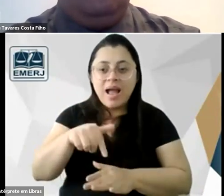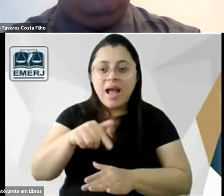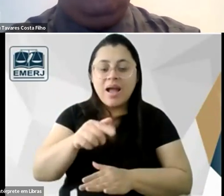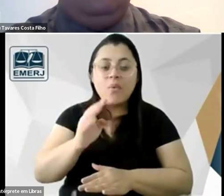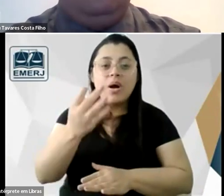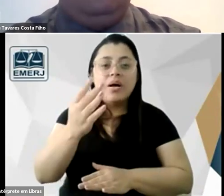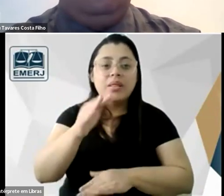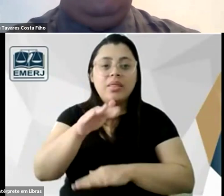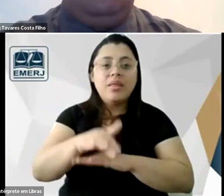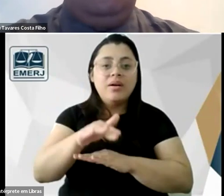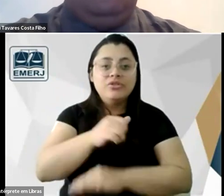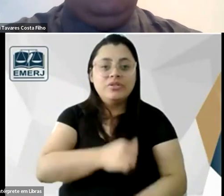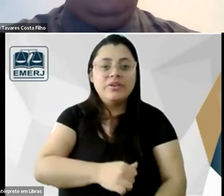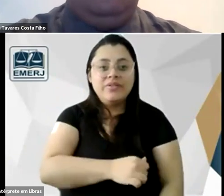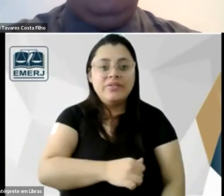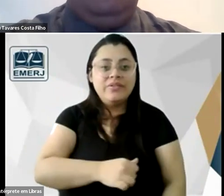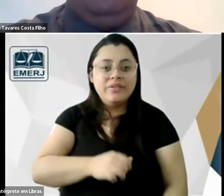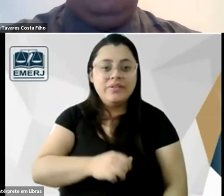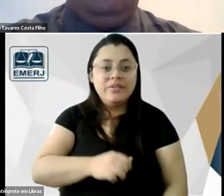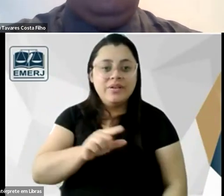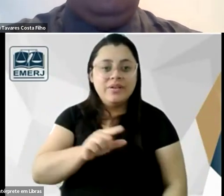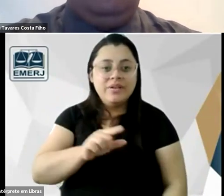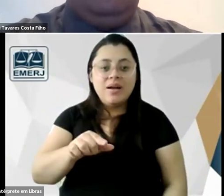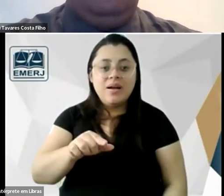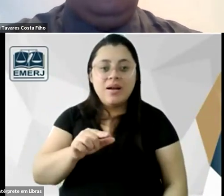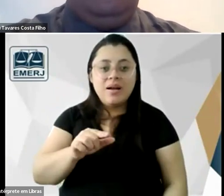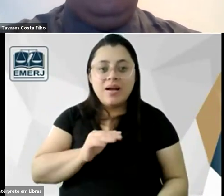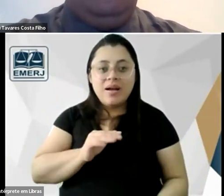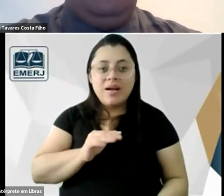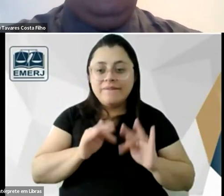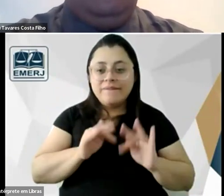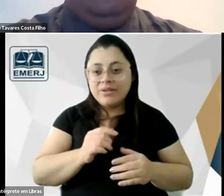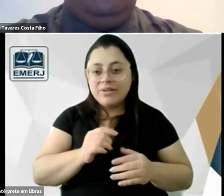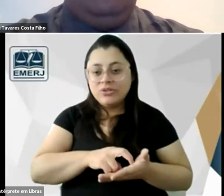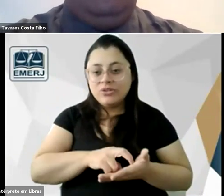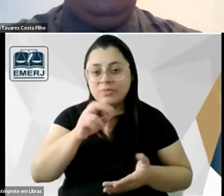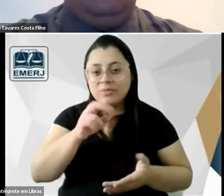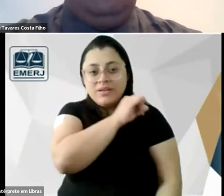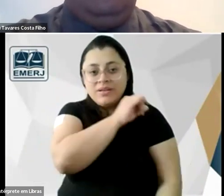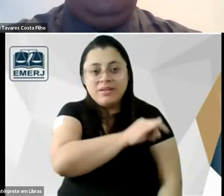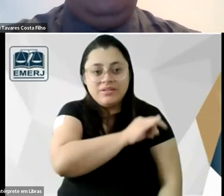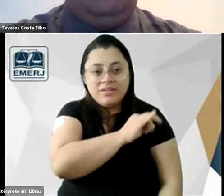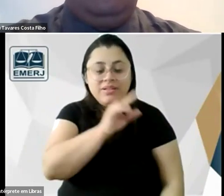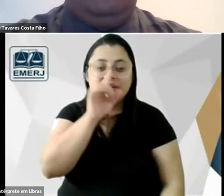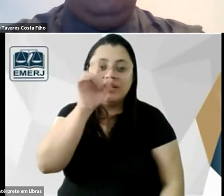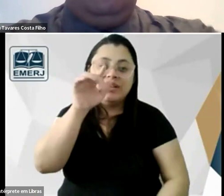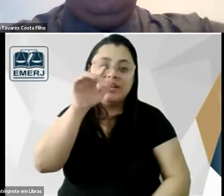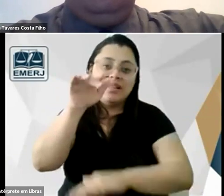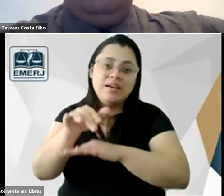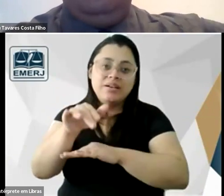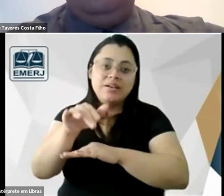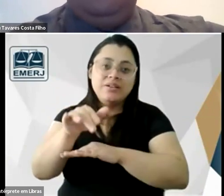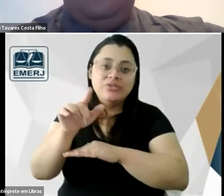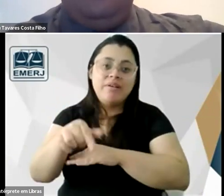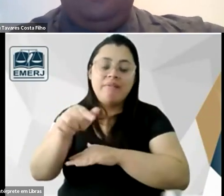horas aqui 4 horas da tarde a gente está começando aqui terminando nossa manhã aqui no Rio de Janeiro e em Pernambuco nem em